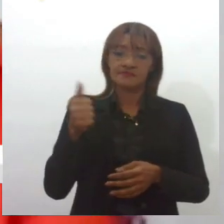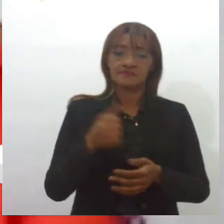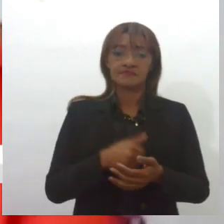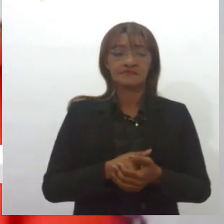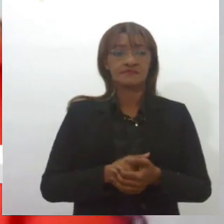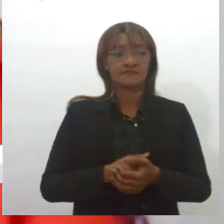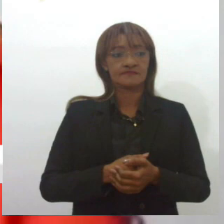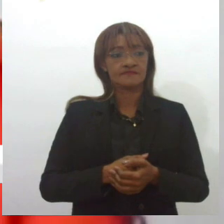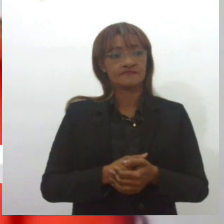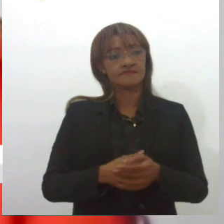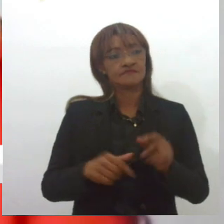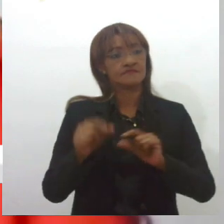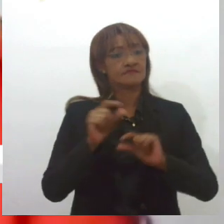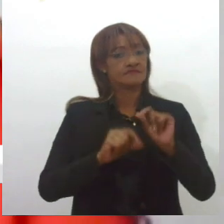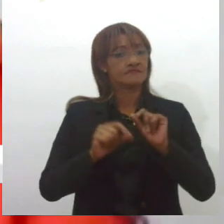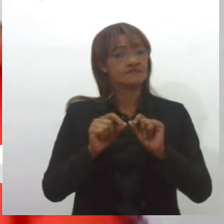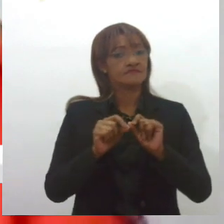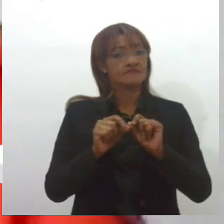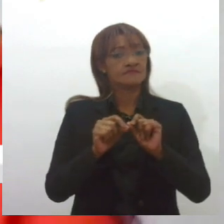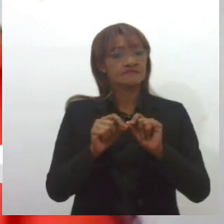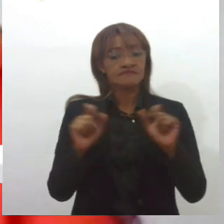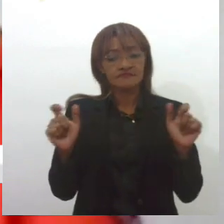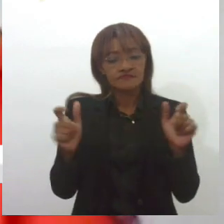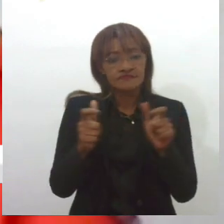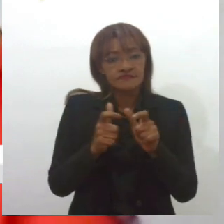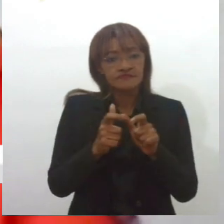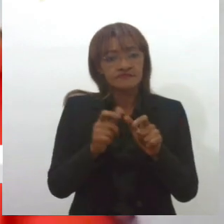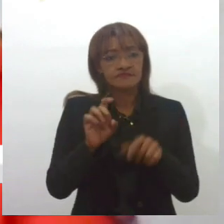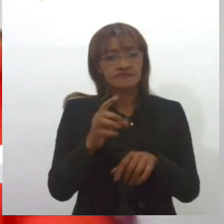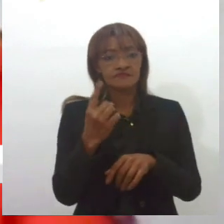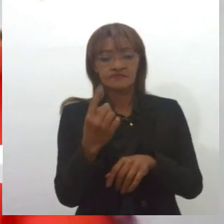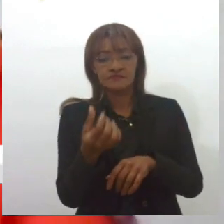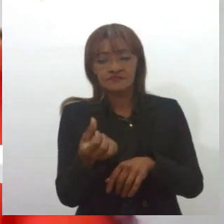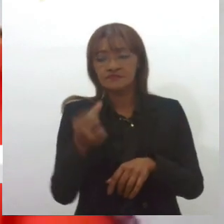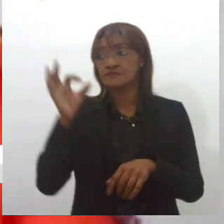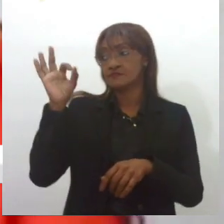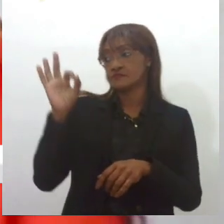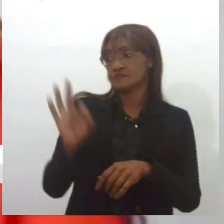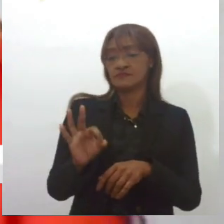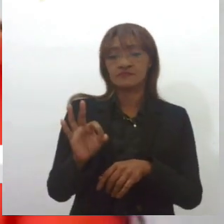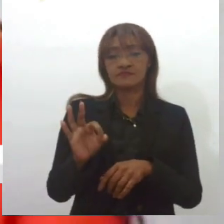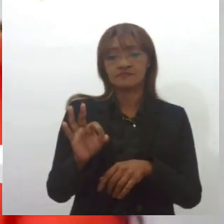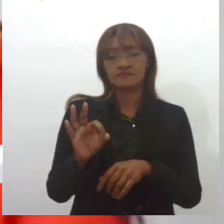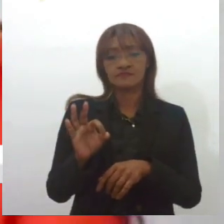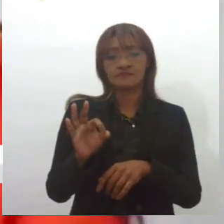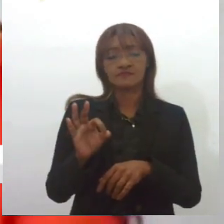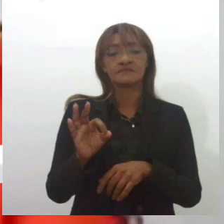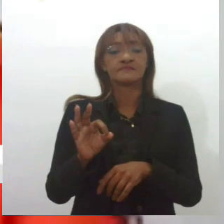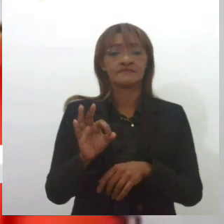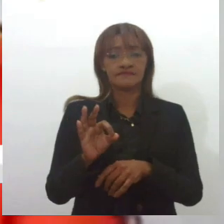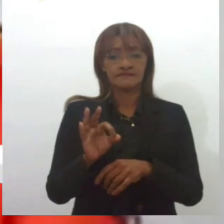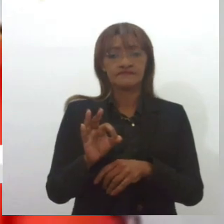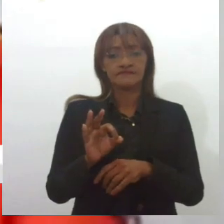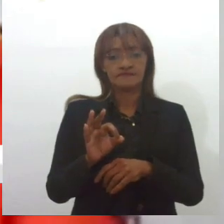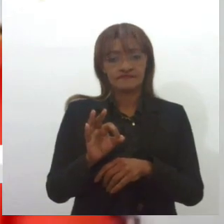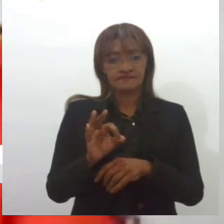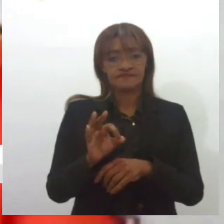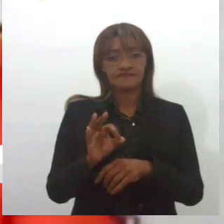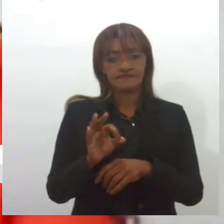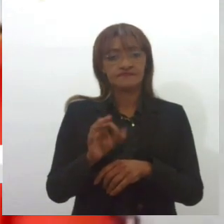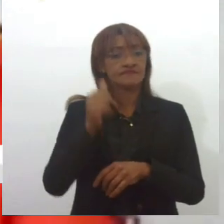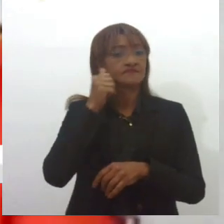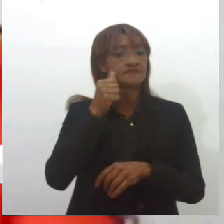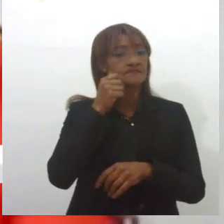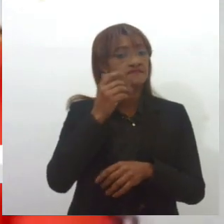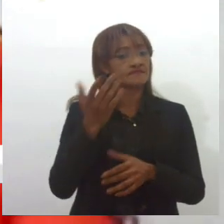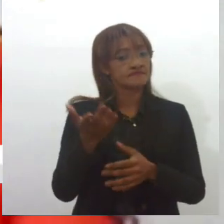um número bem baixo. Nós hoje temos 16% do efetivo do Corpo de Bombeiros composto por mulheres.